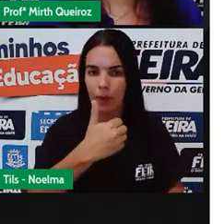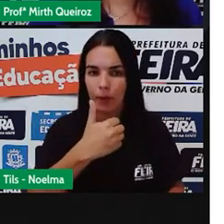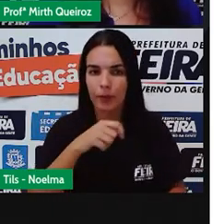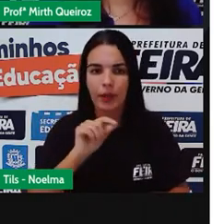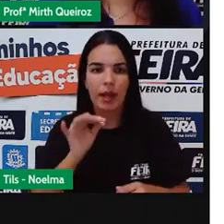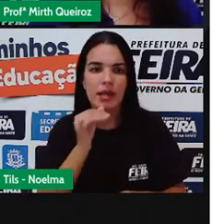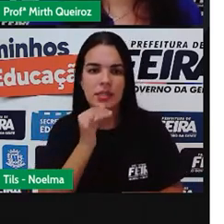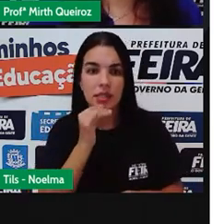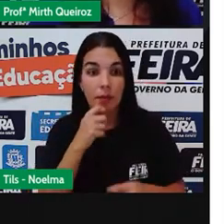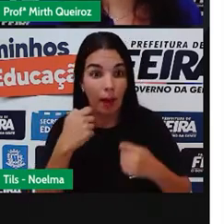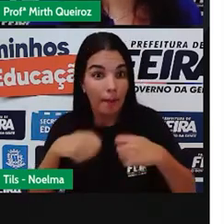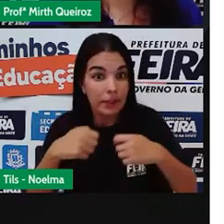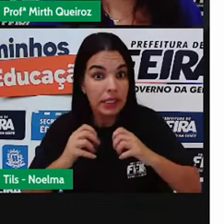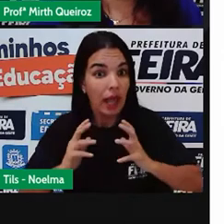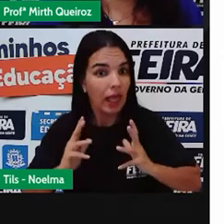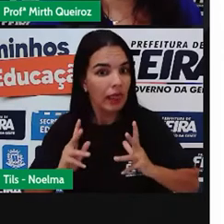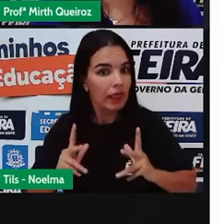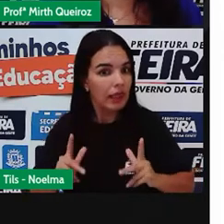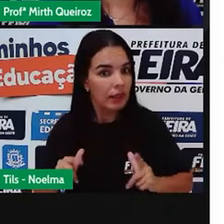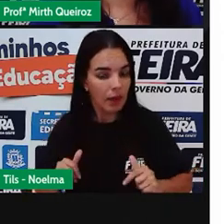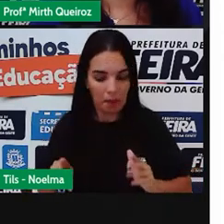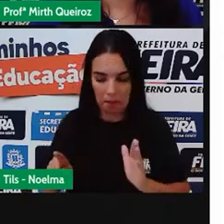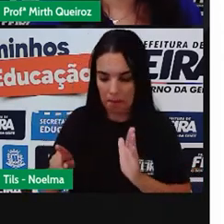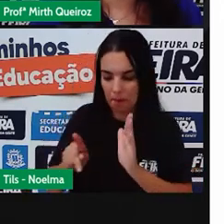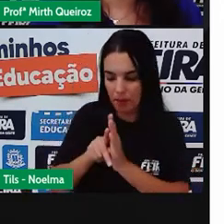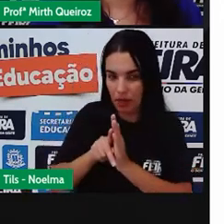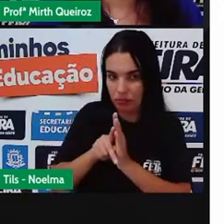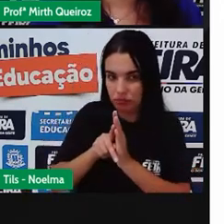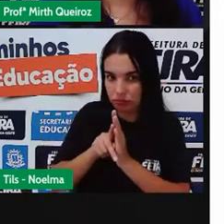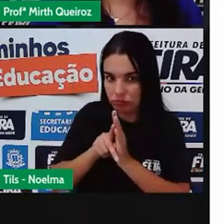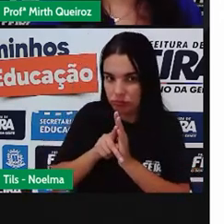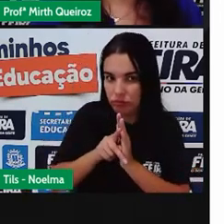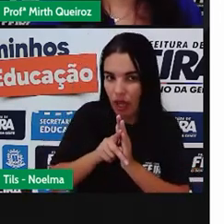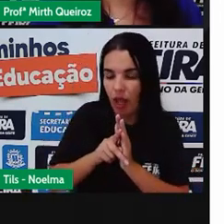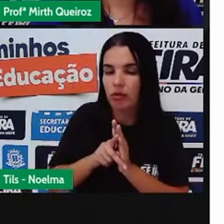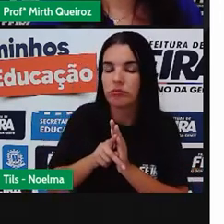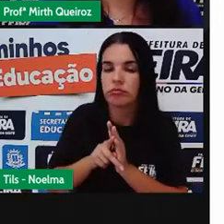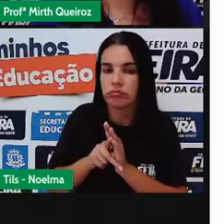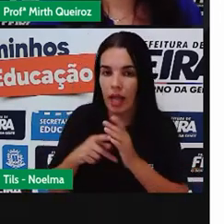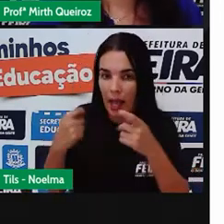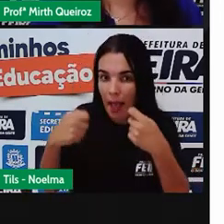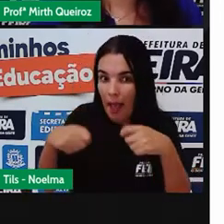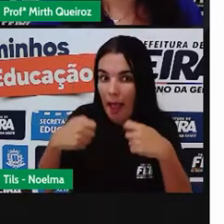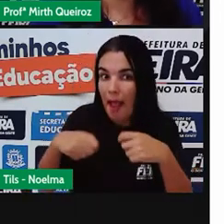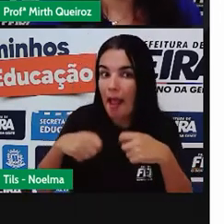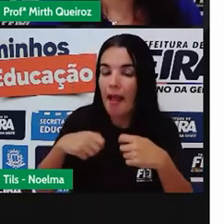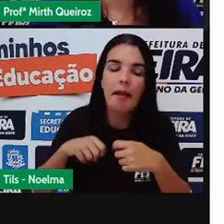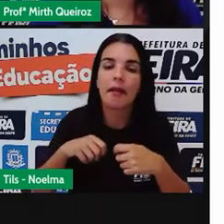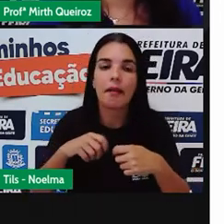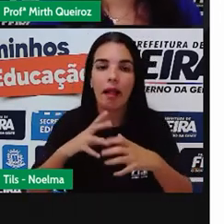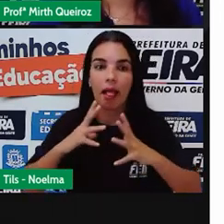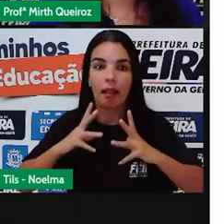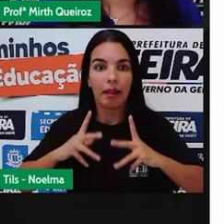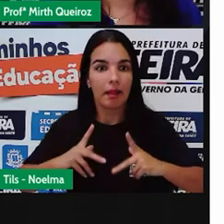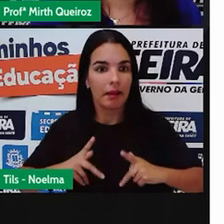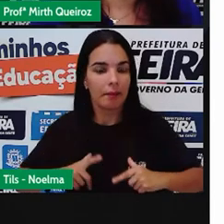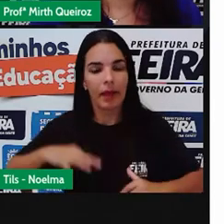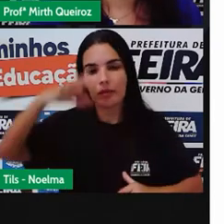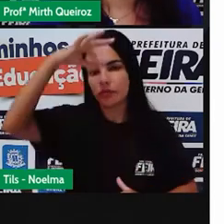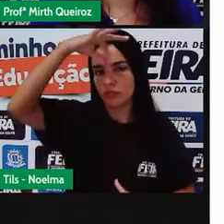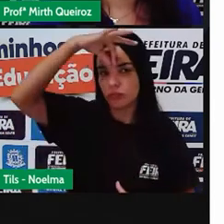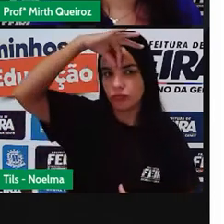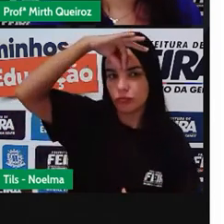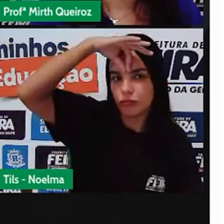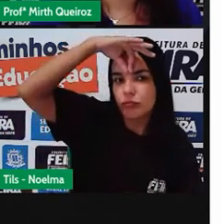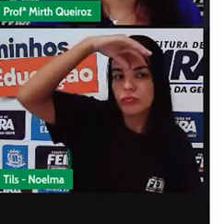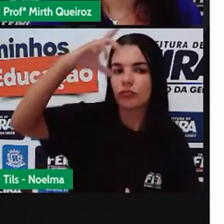manter a higiene pessoal e íntima é muito importante a gente fazer a higienização de forma correta, né?